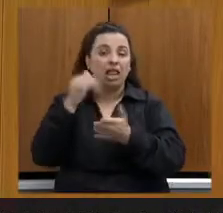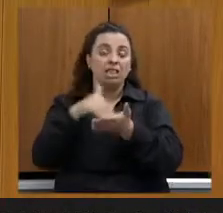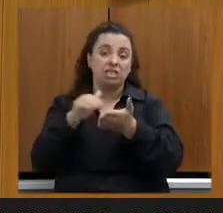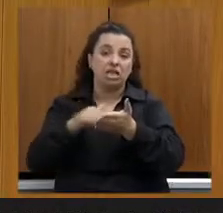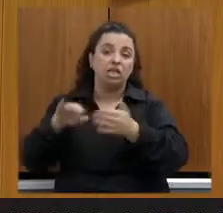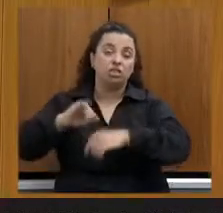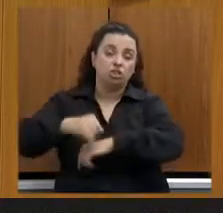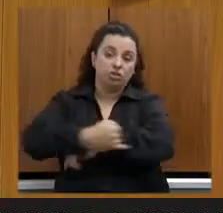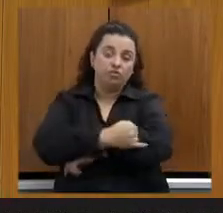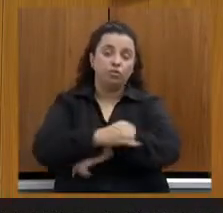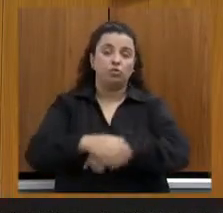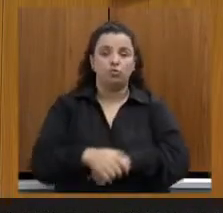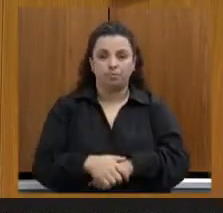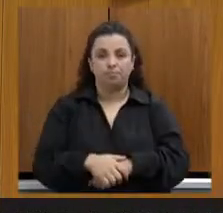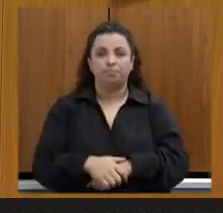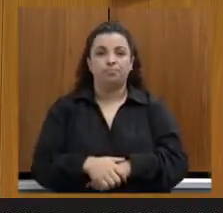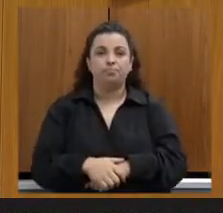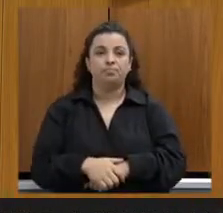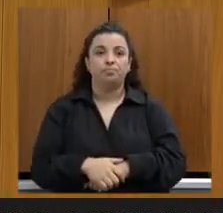Secretário,